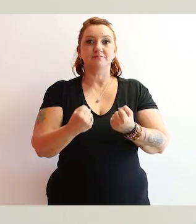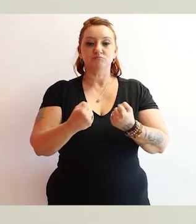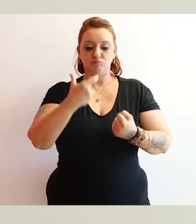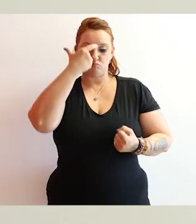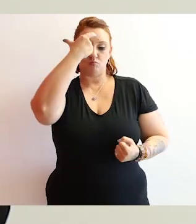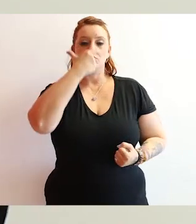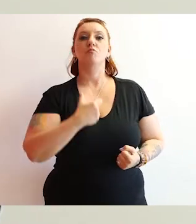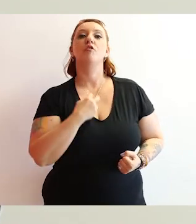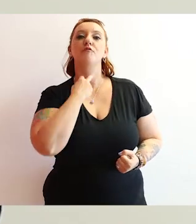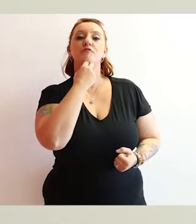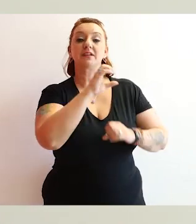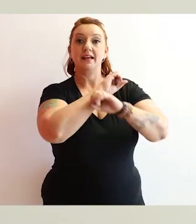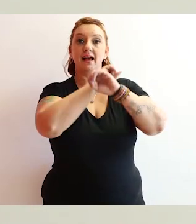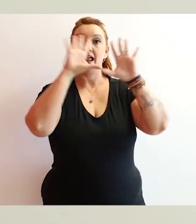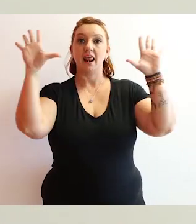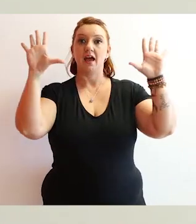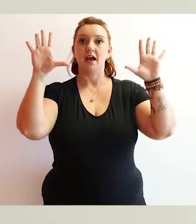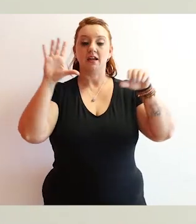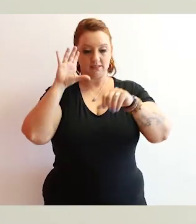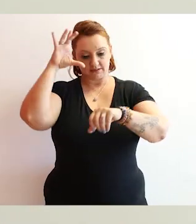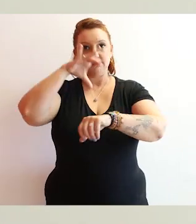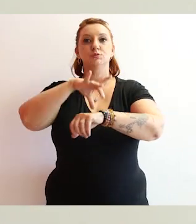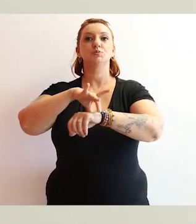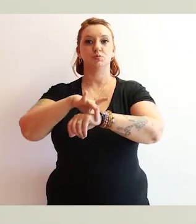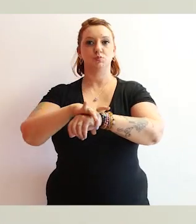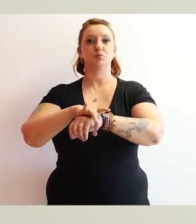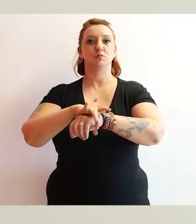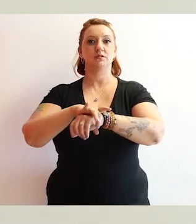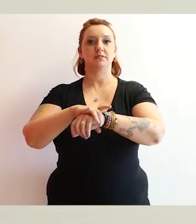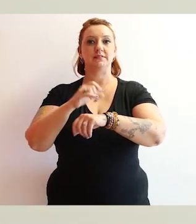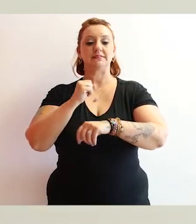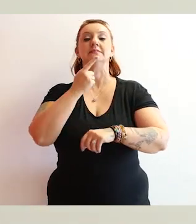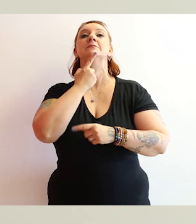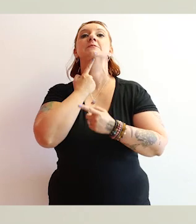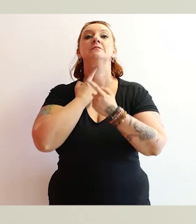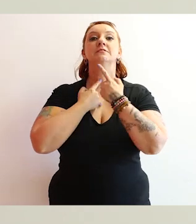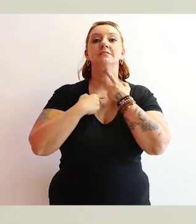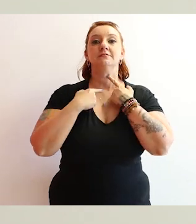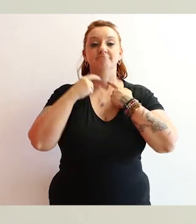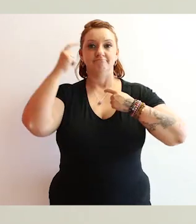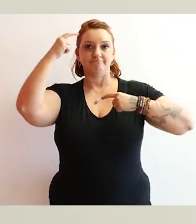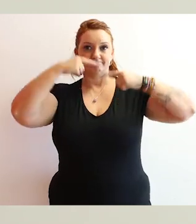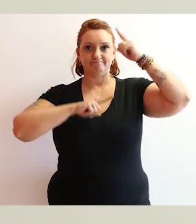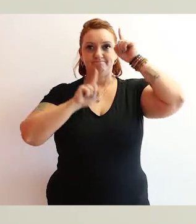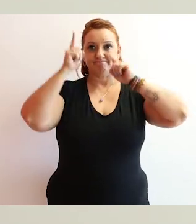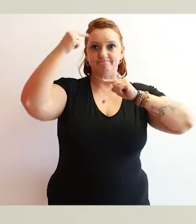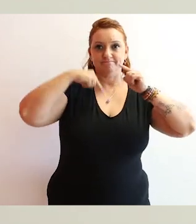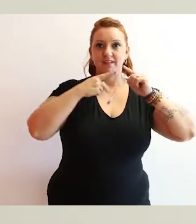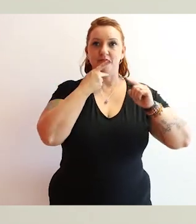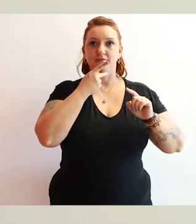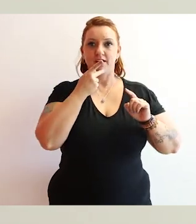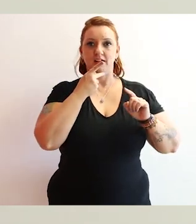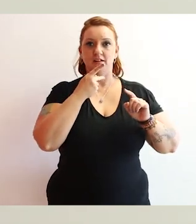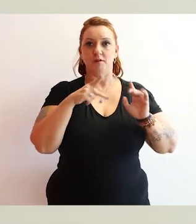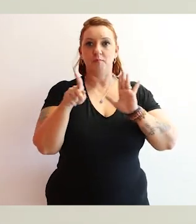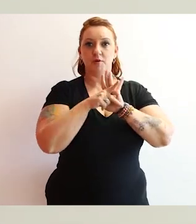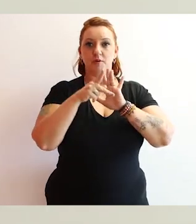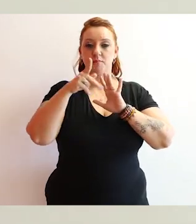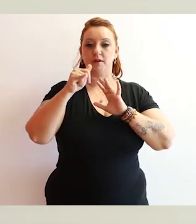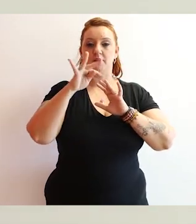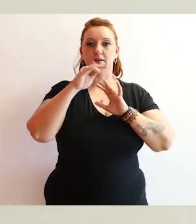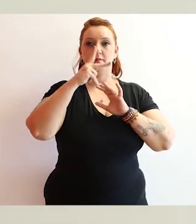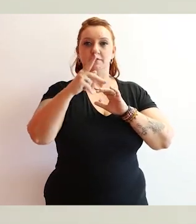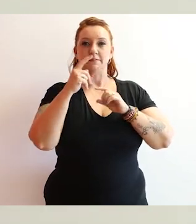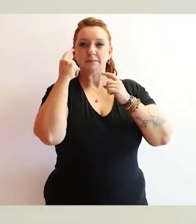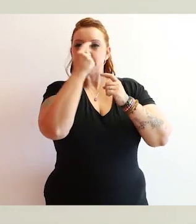segura, se tem em mim um desejo... A gente tem uma expressão que é muito típica do pitch, que é ter sangue nos olhos. É preciso que